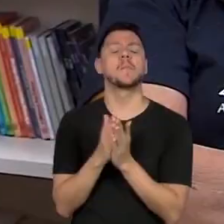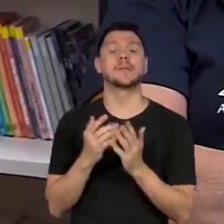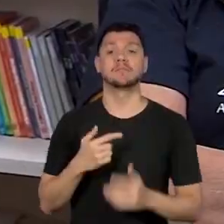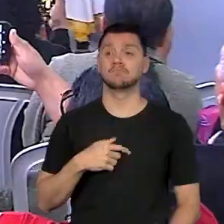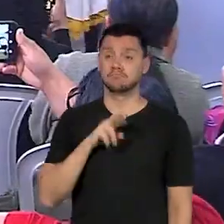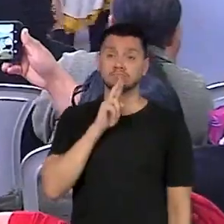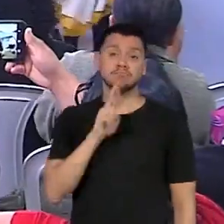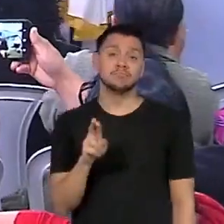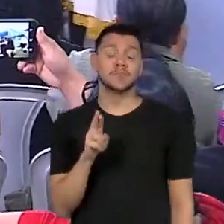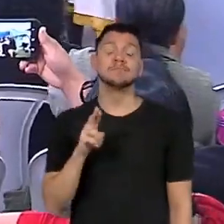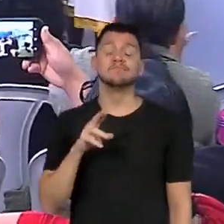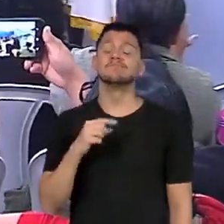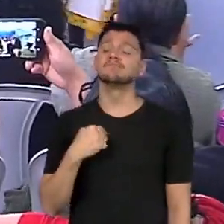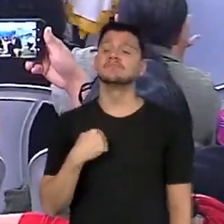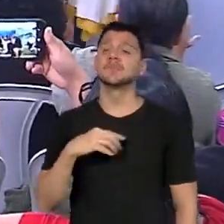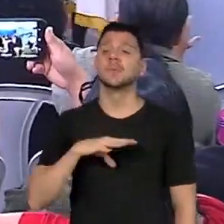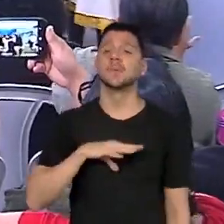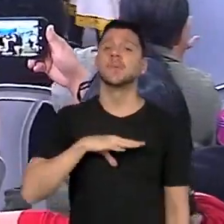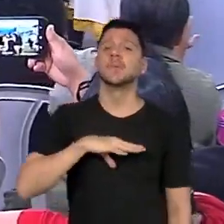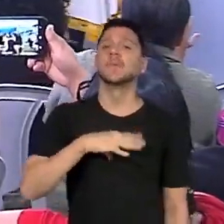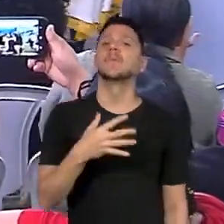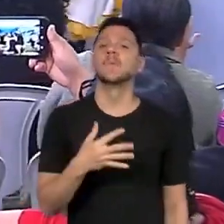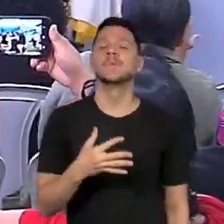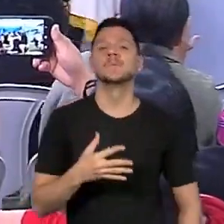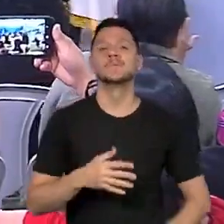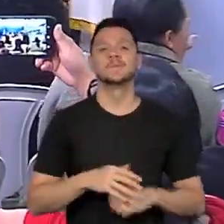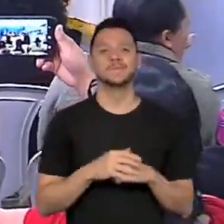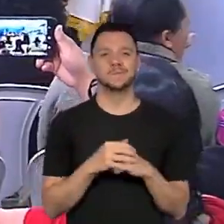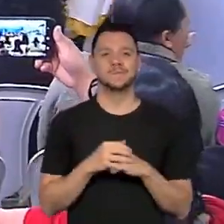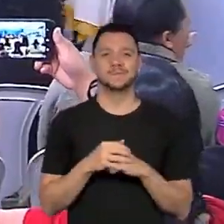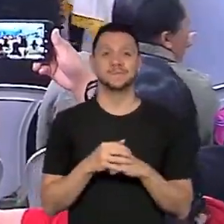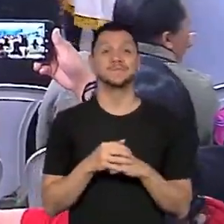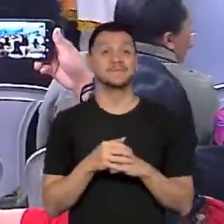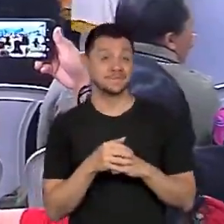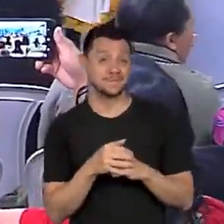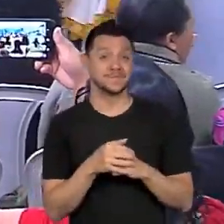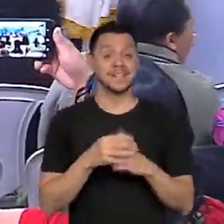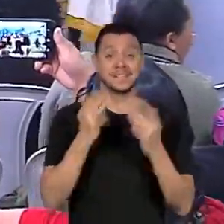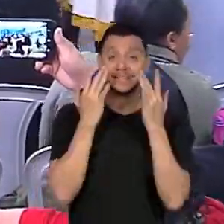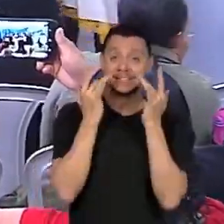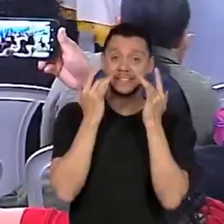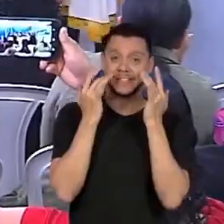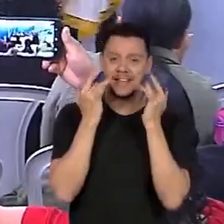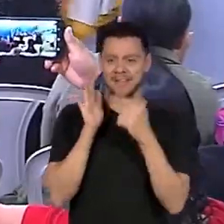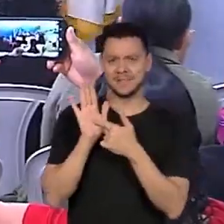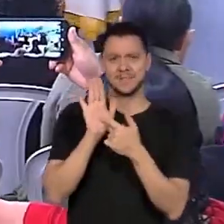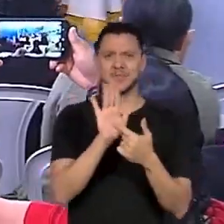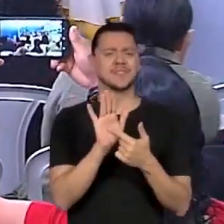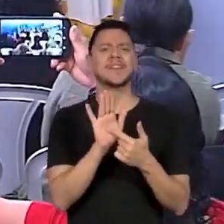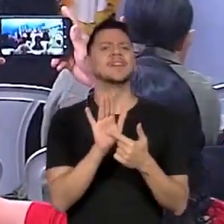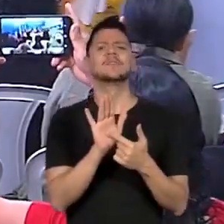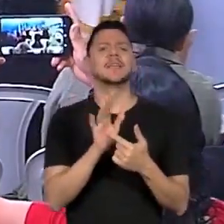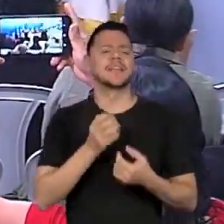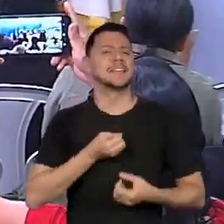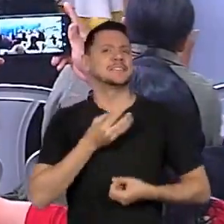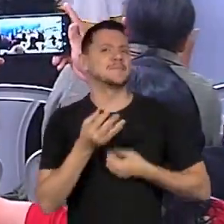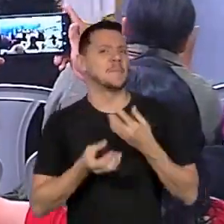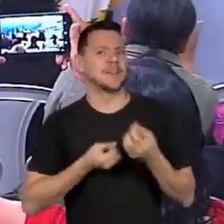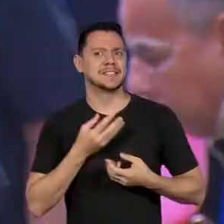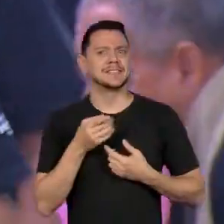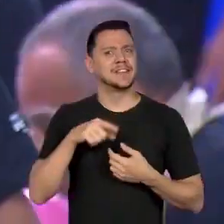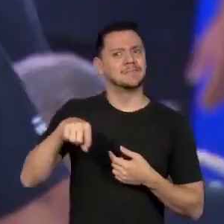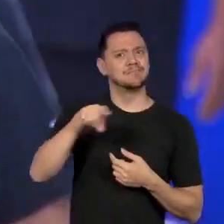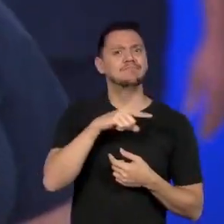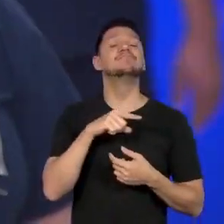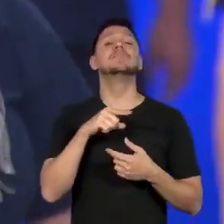ousada. A apresentação teatral é uma maneira de trabalhar a expressão dos estudantes e ao mesmo tempo